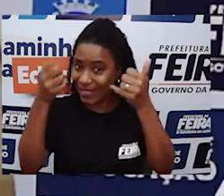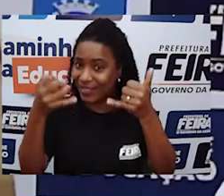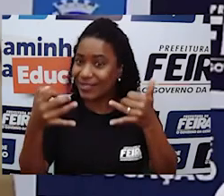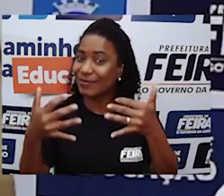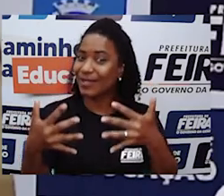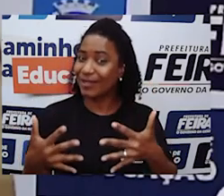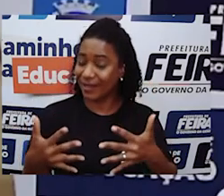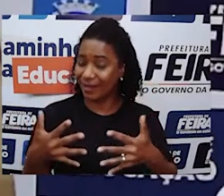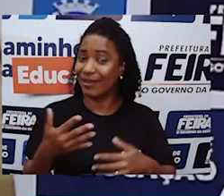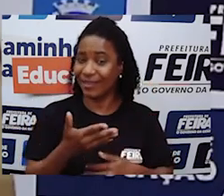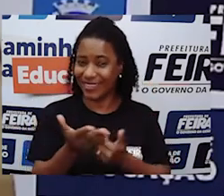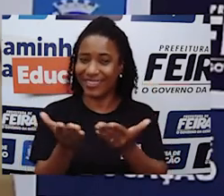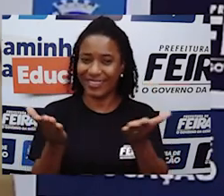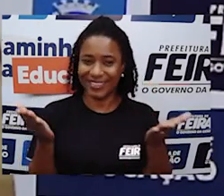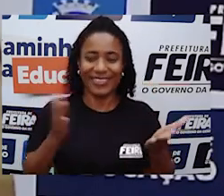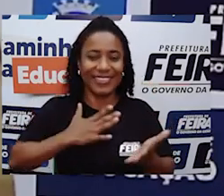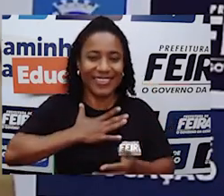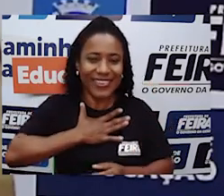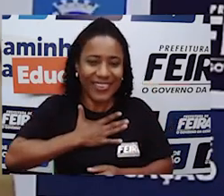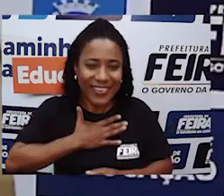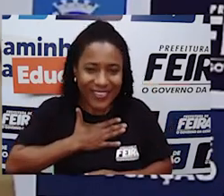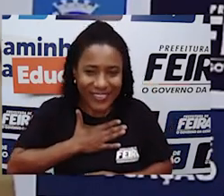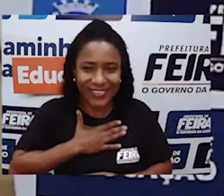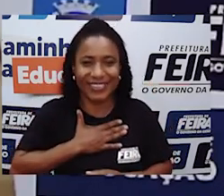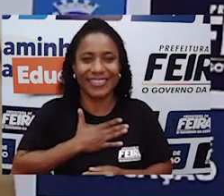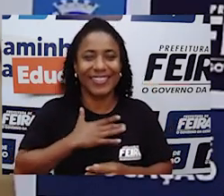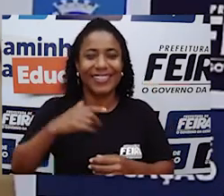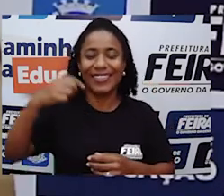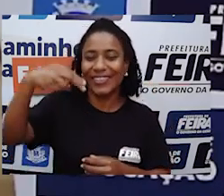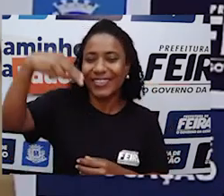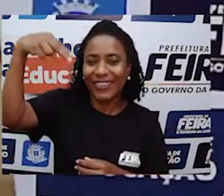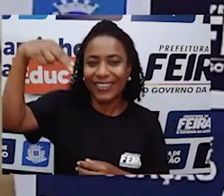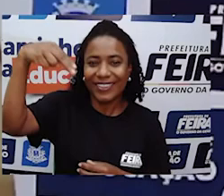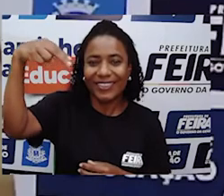que a gente gosta muito de fazer aqui no Nordeste.